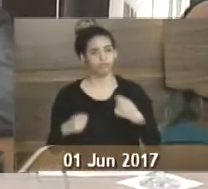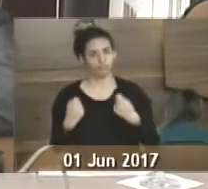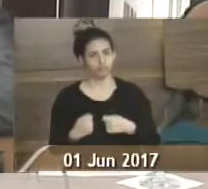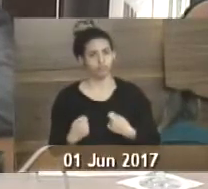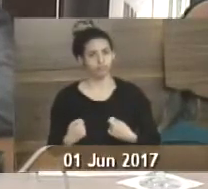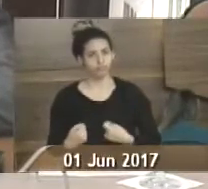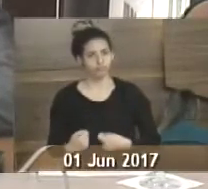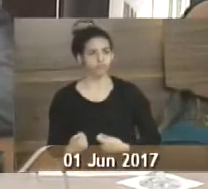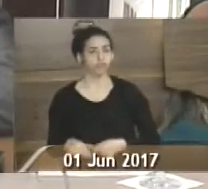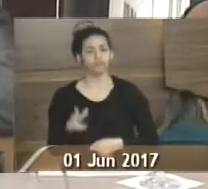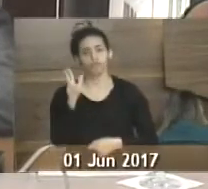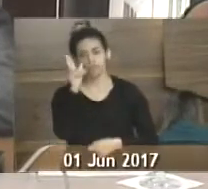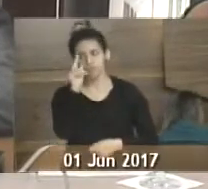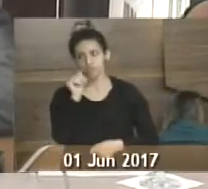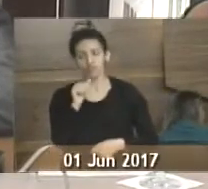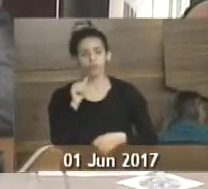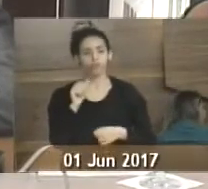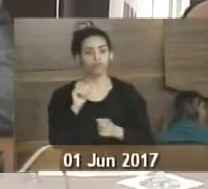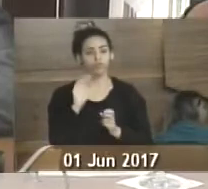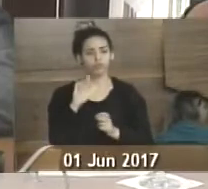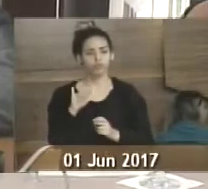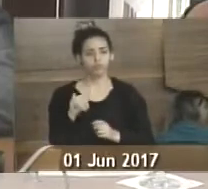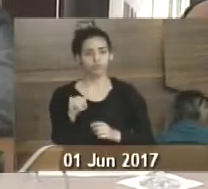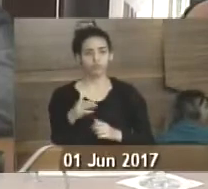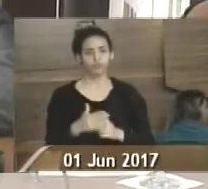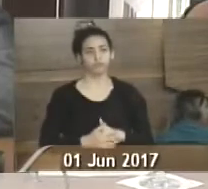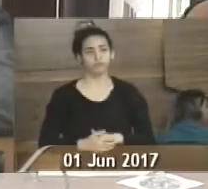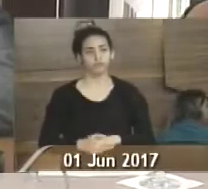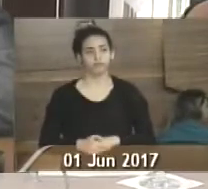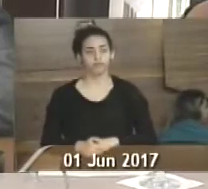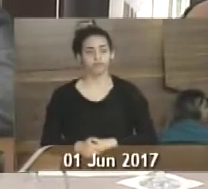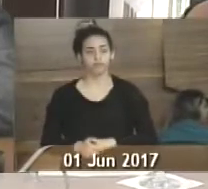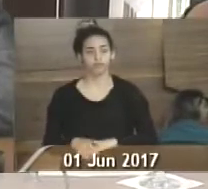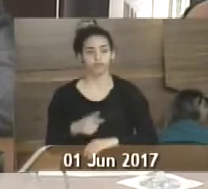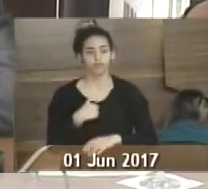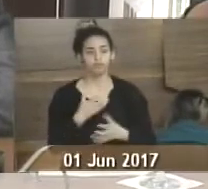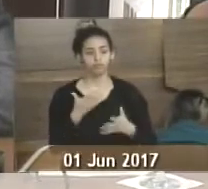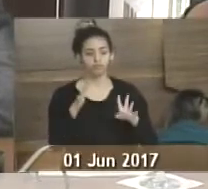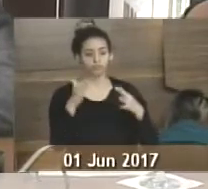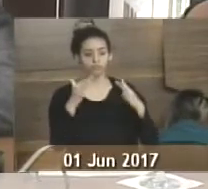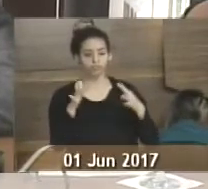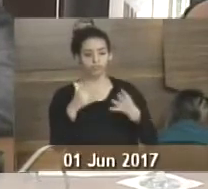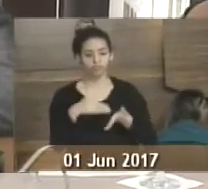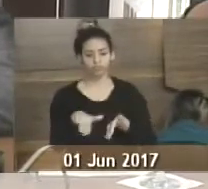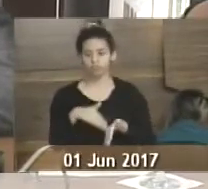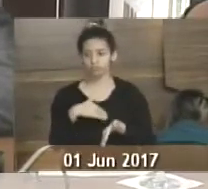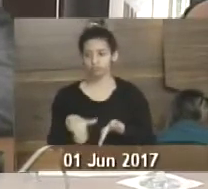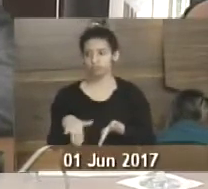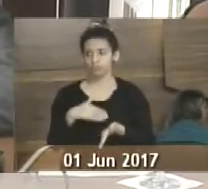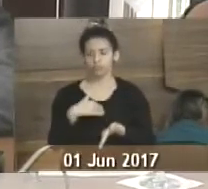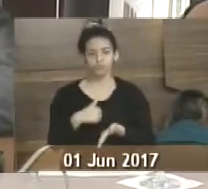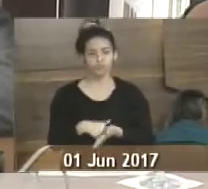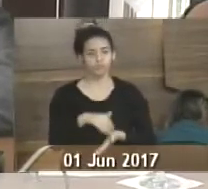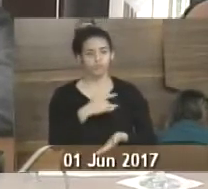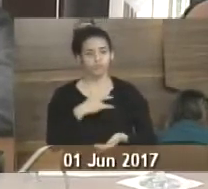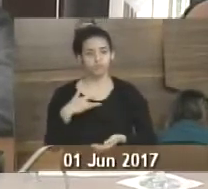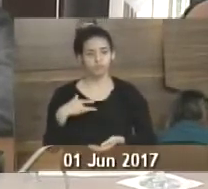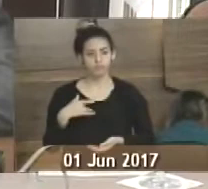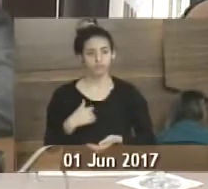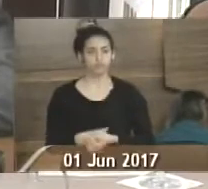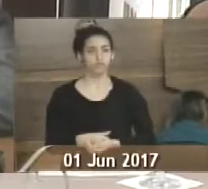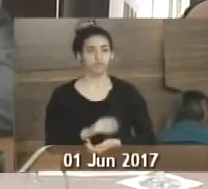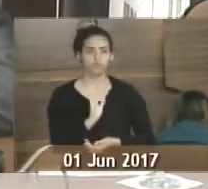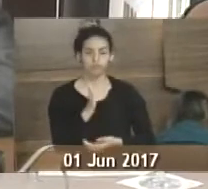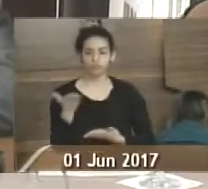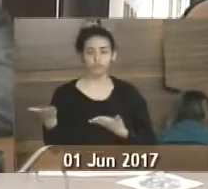rever a situação daquela unidade. Eu quero chamar a atenção aqui do secretário de saúde, e, desde